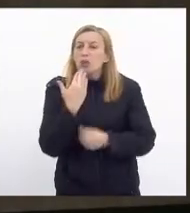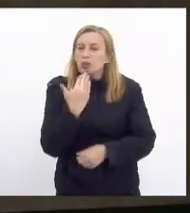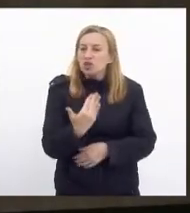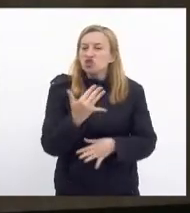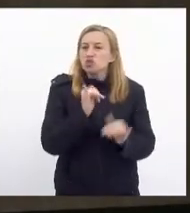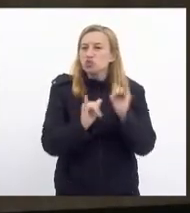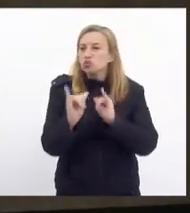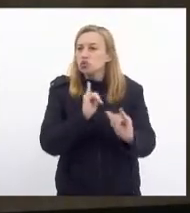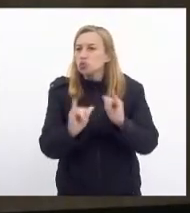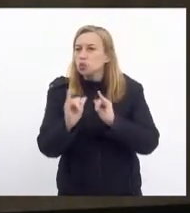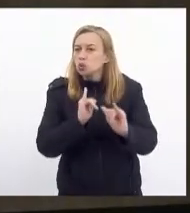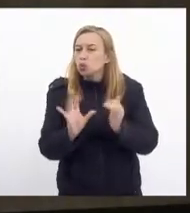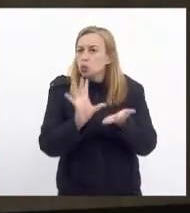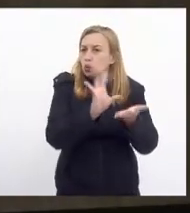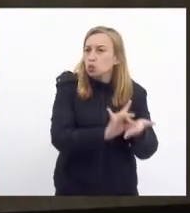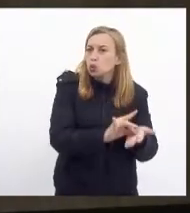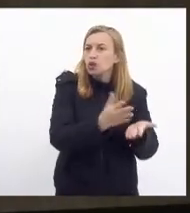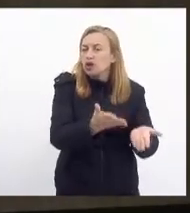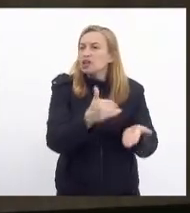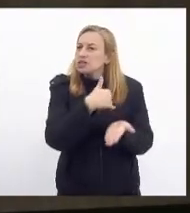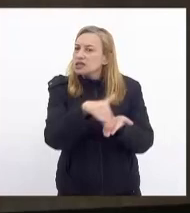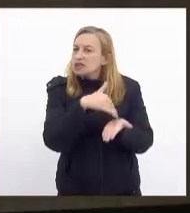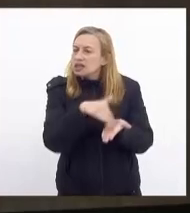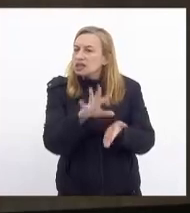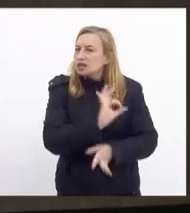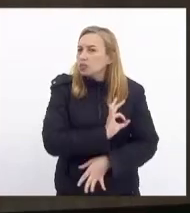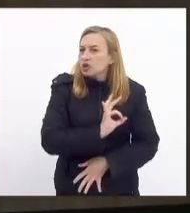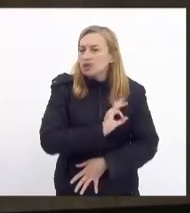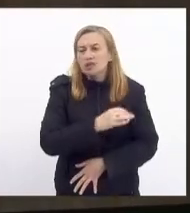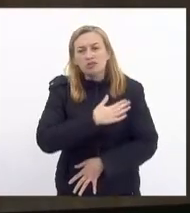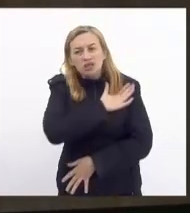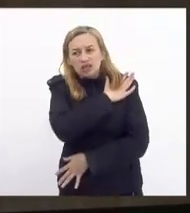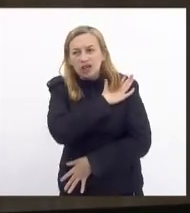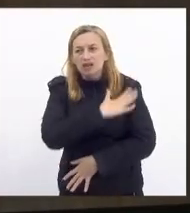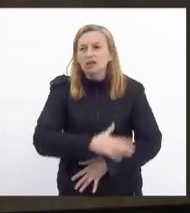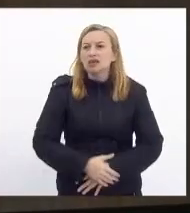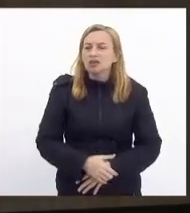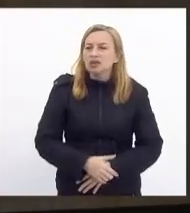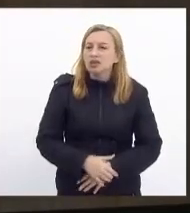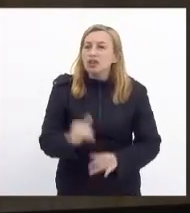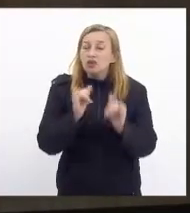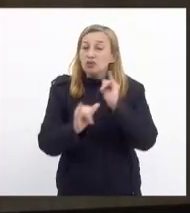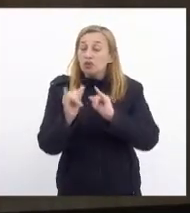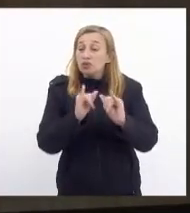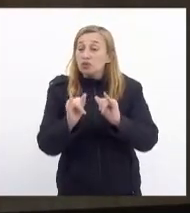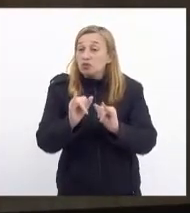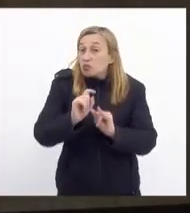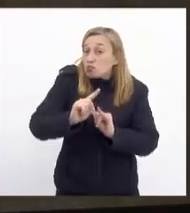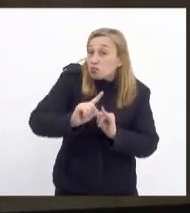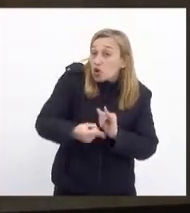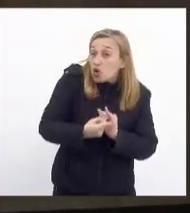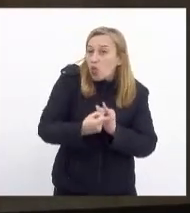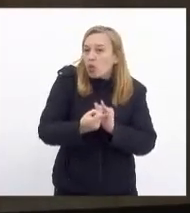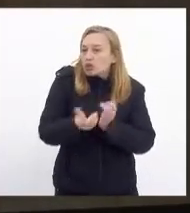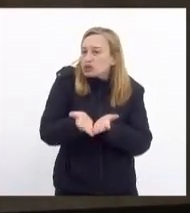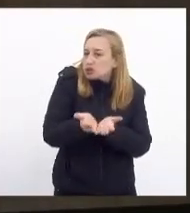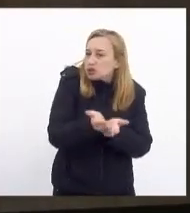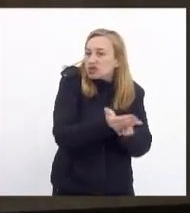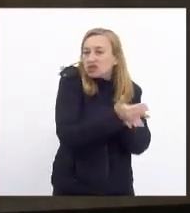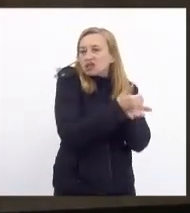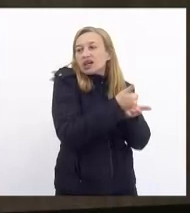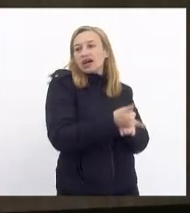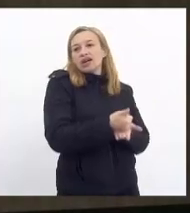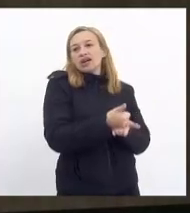de informação ao então secretário da Polícia Militar, pedindo informações sobre os milhões arrecadados,